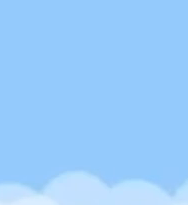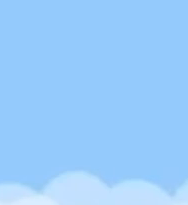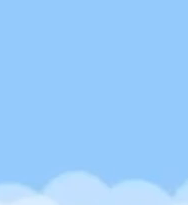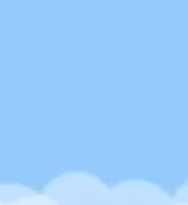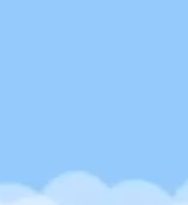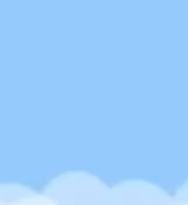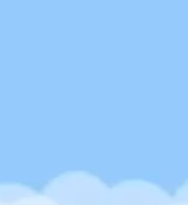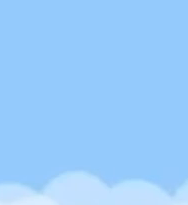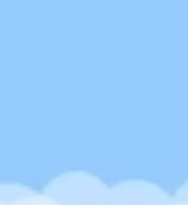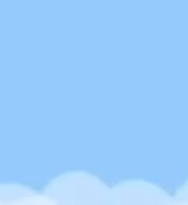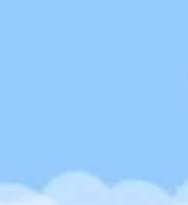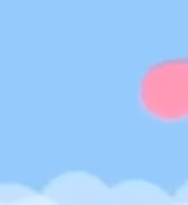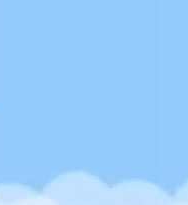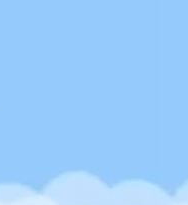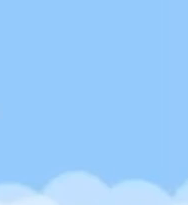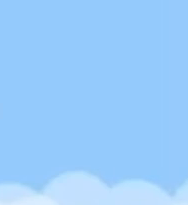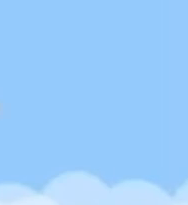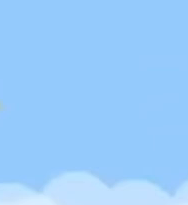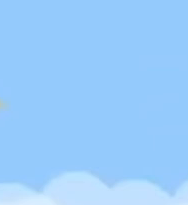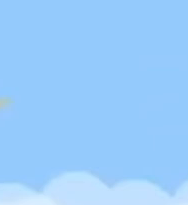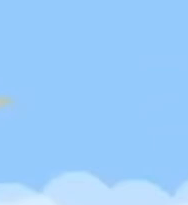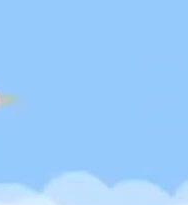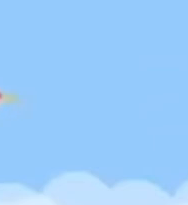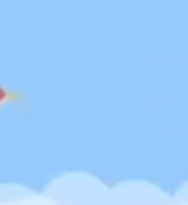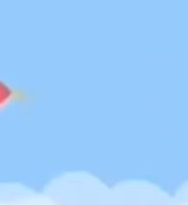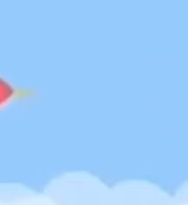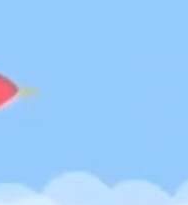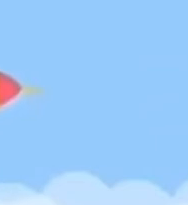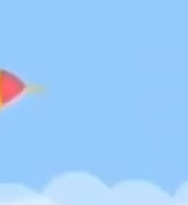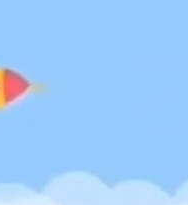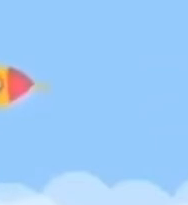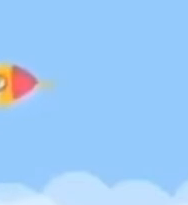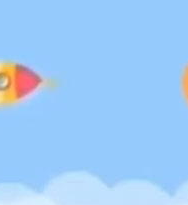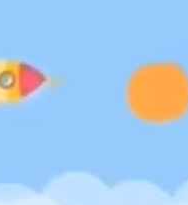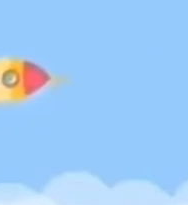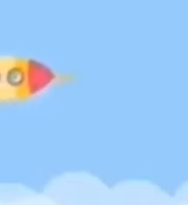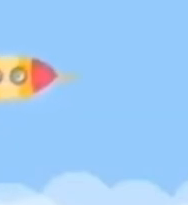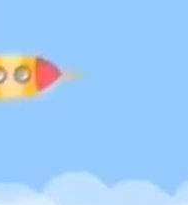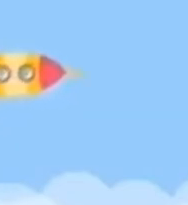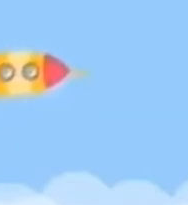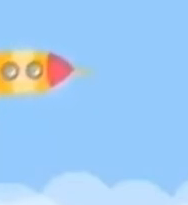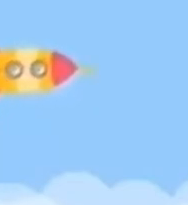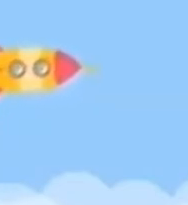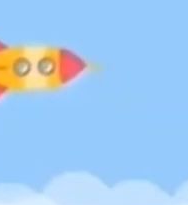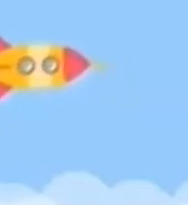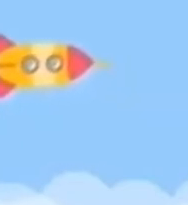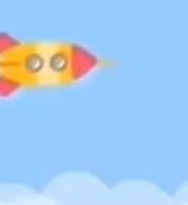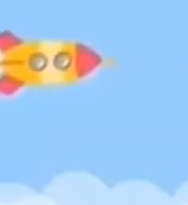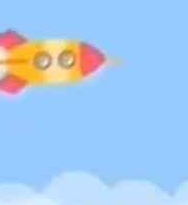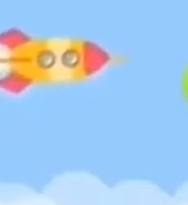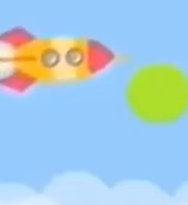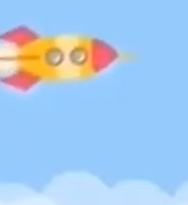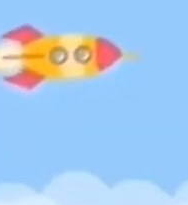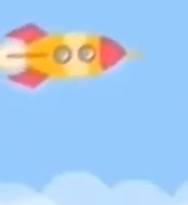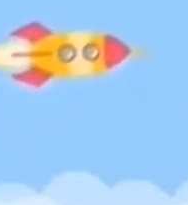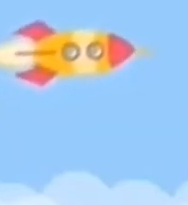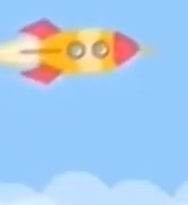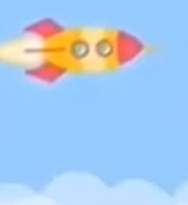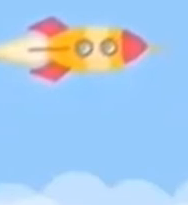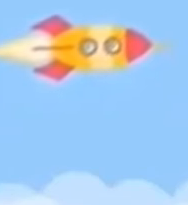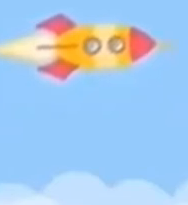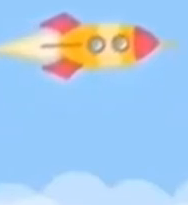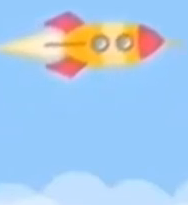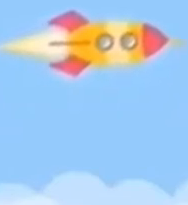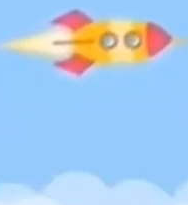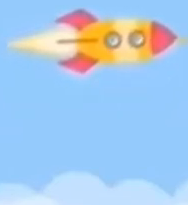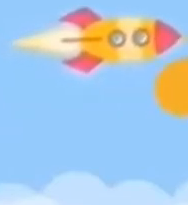-F-G-B-C-D